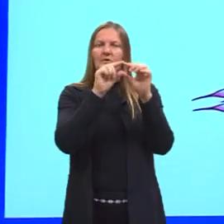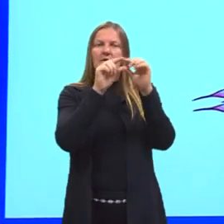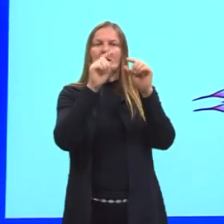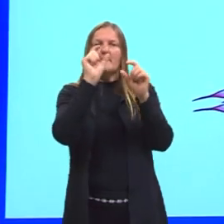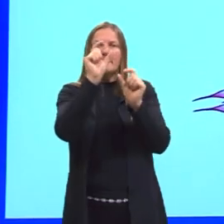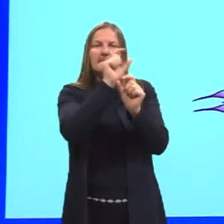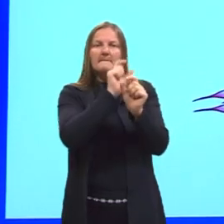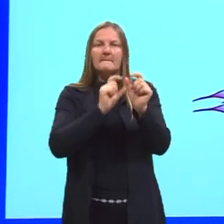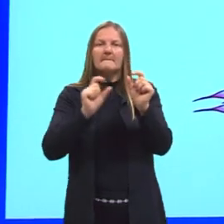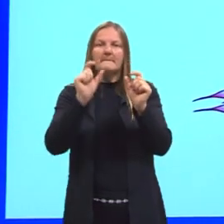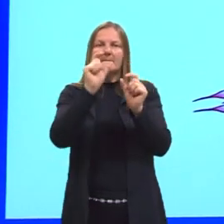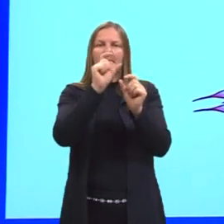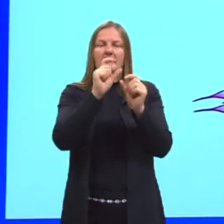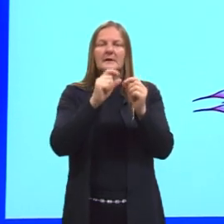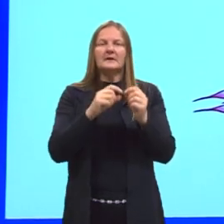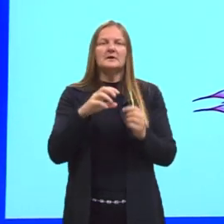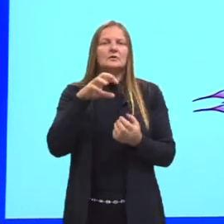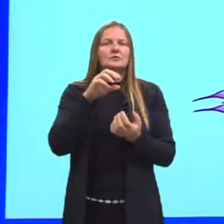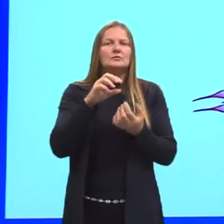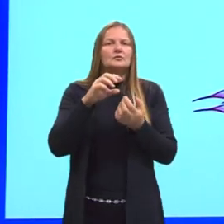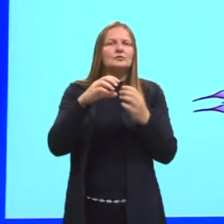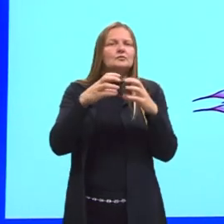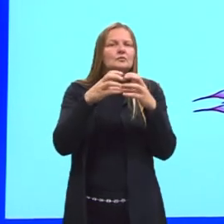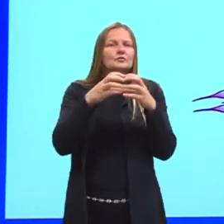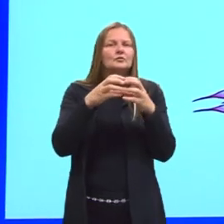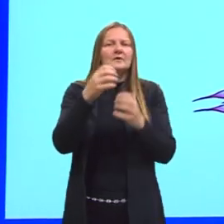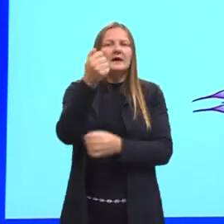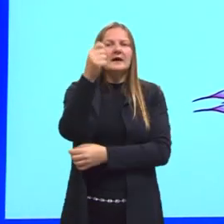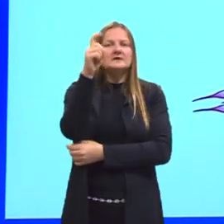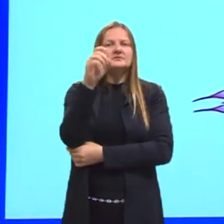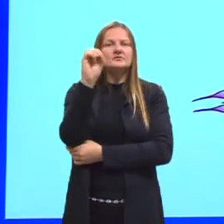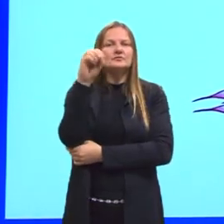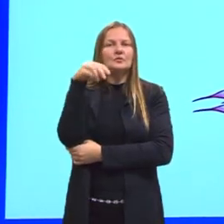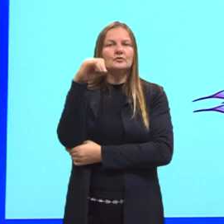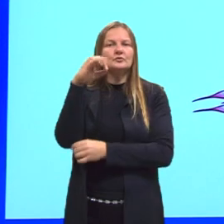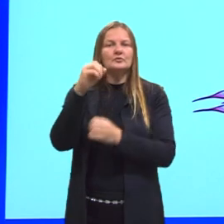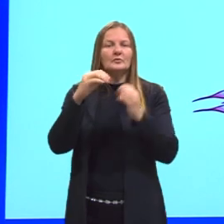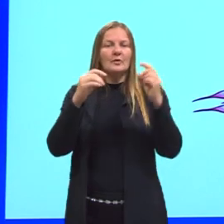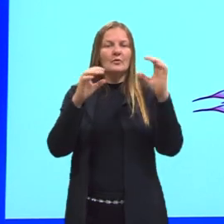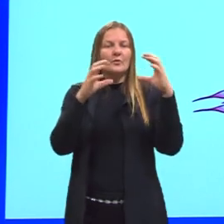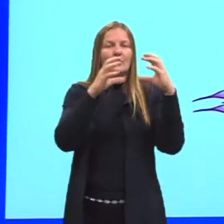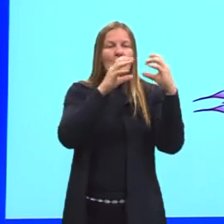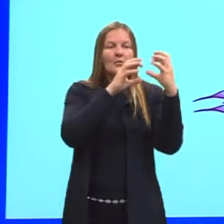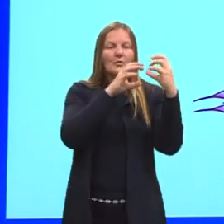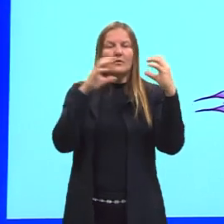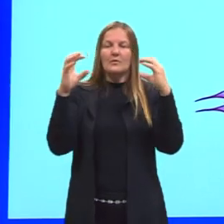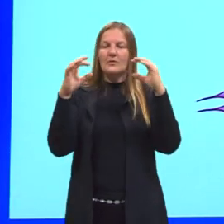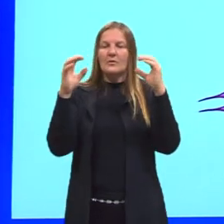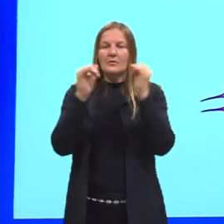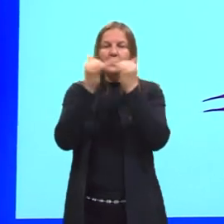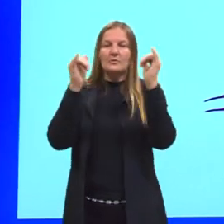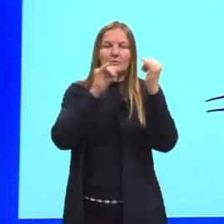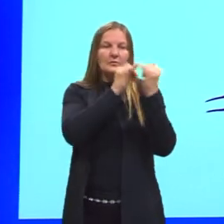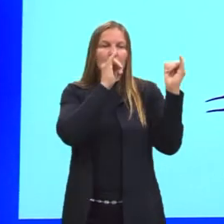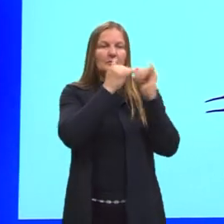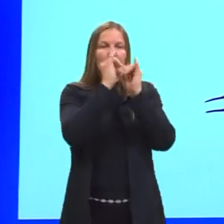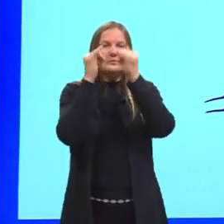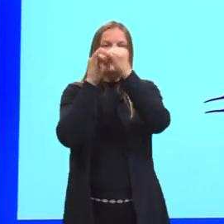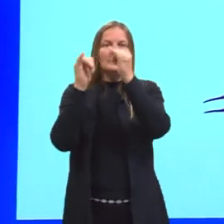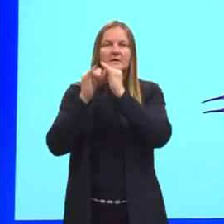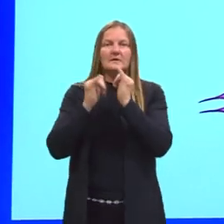dendritos, o corpo celular, o axônio, que é o prolongamento ali, que vai fazer as sinapses,